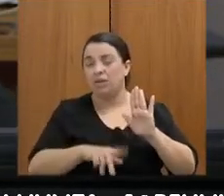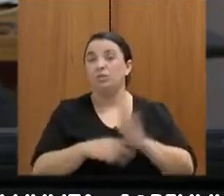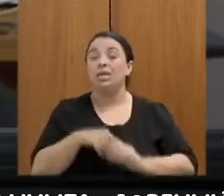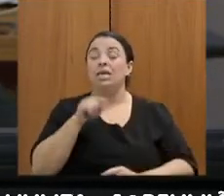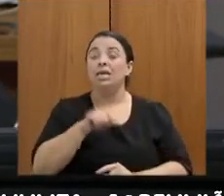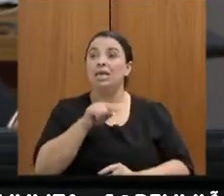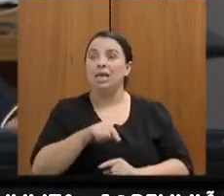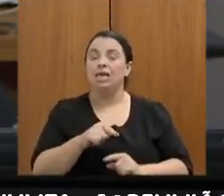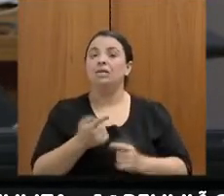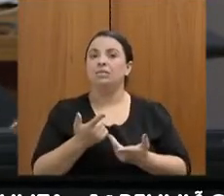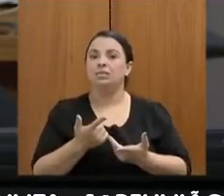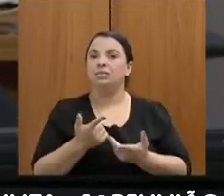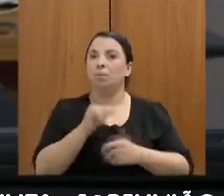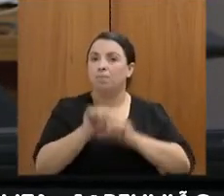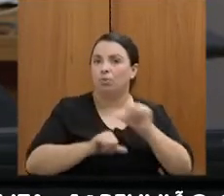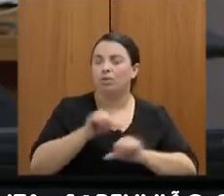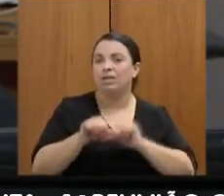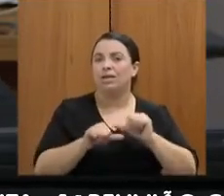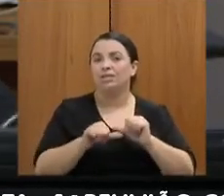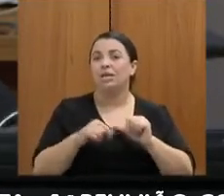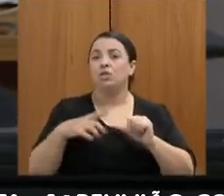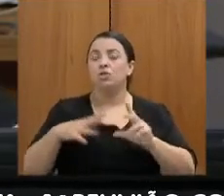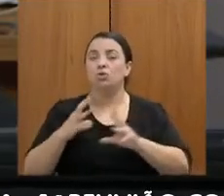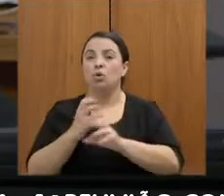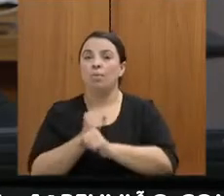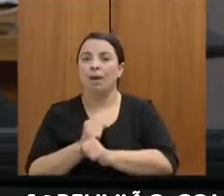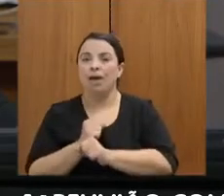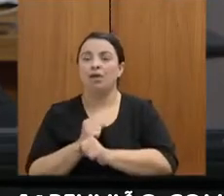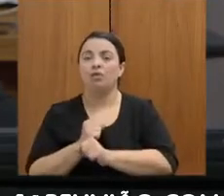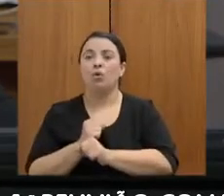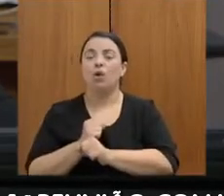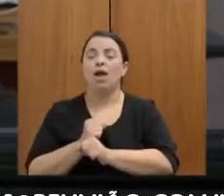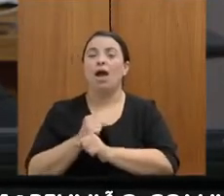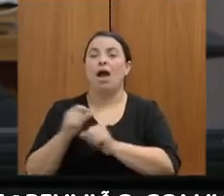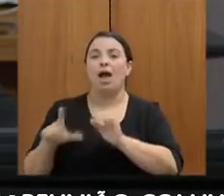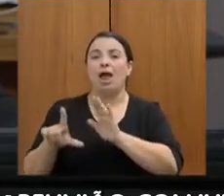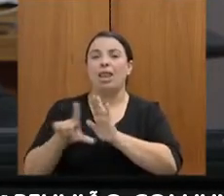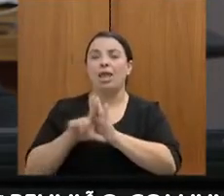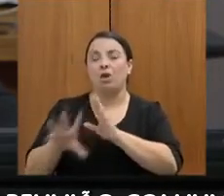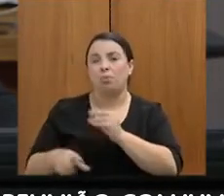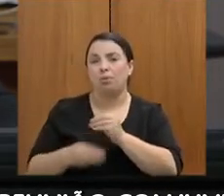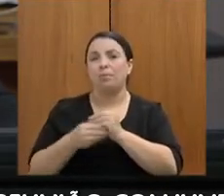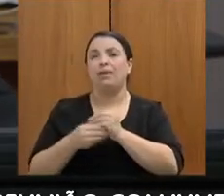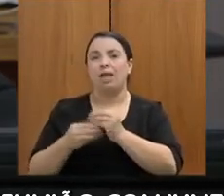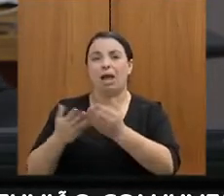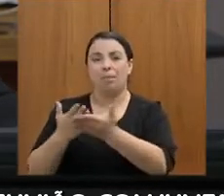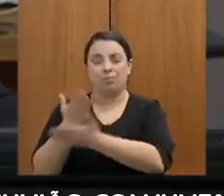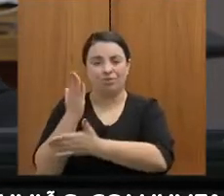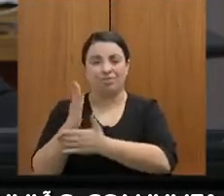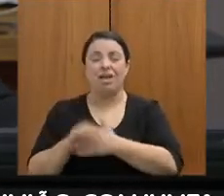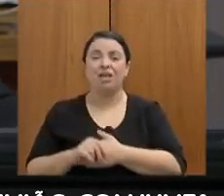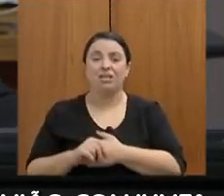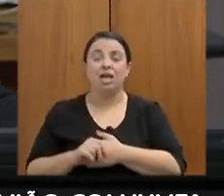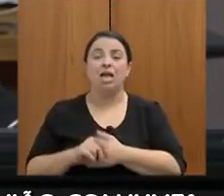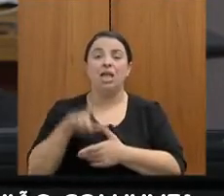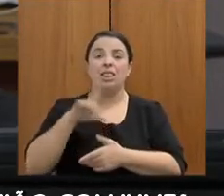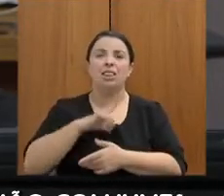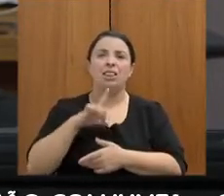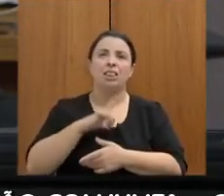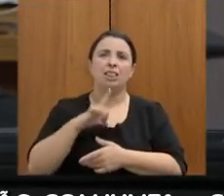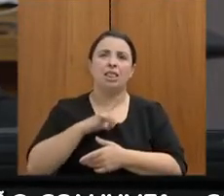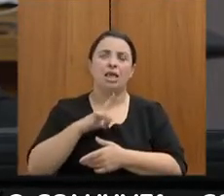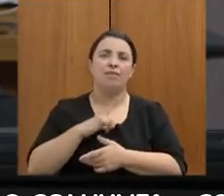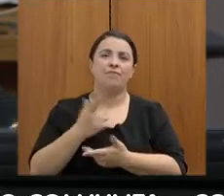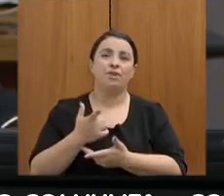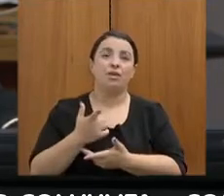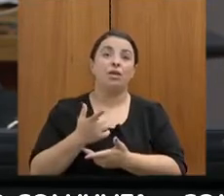o PLP 18, ou seja, a Lei Cumprimentar 194 aprovada, além disso, ela trouxe uma questão de TUS de TUS, que são taxas